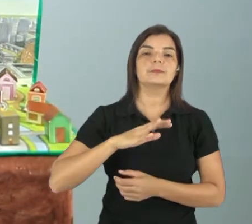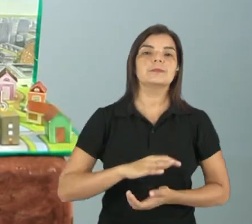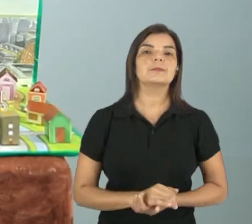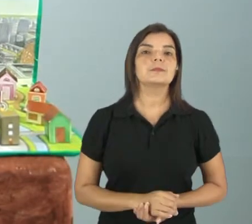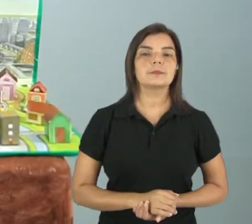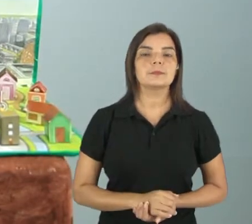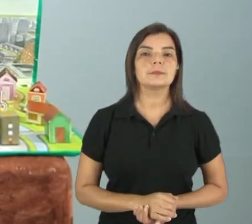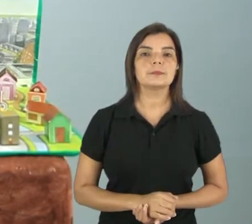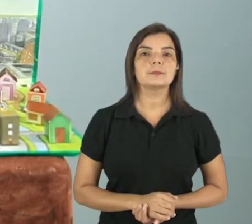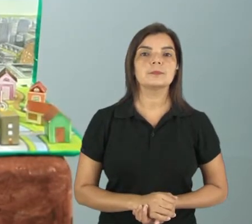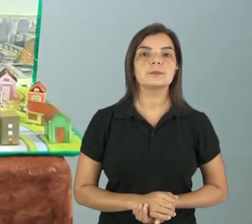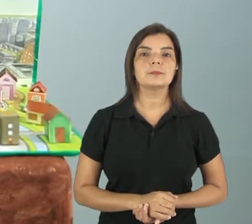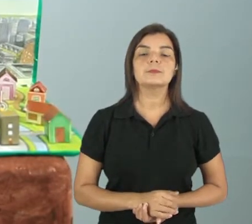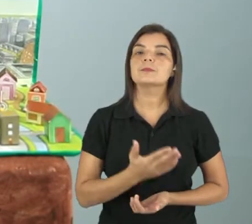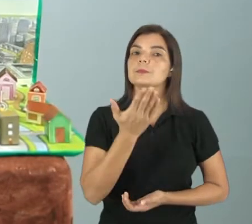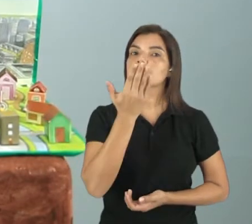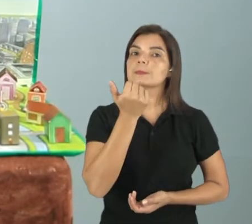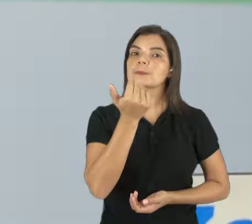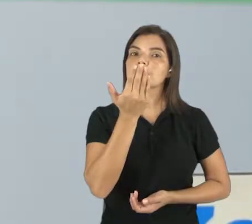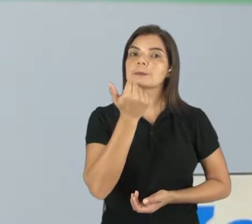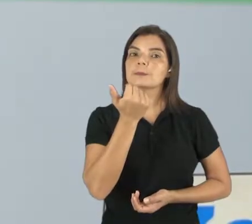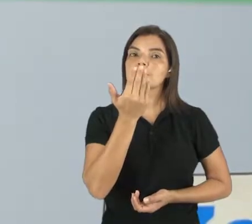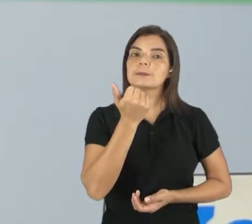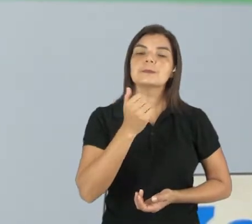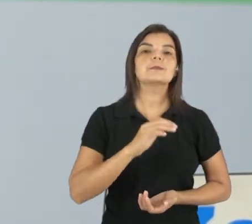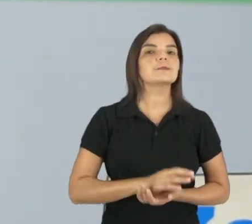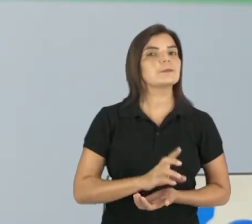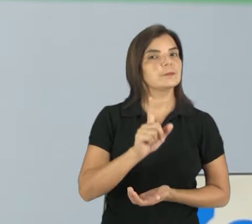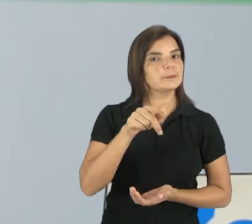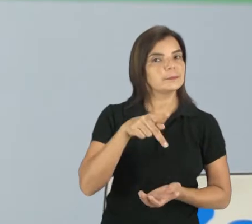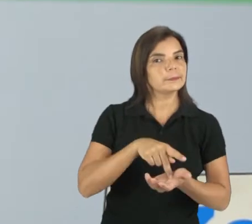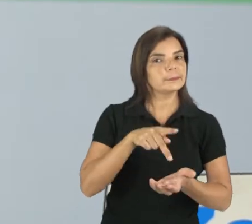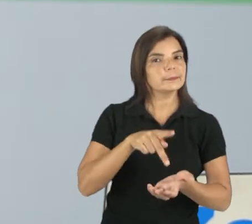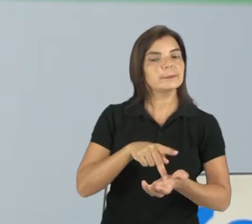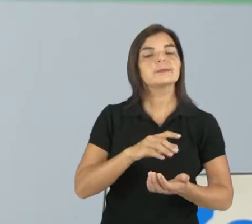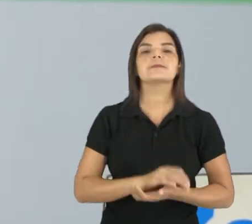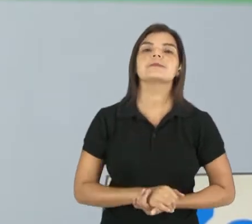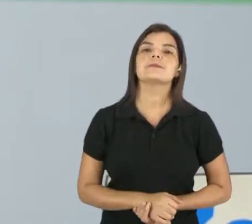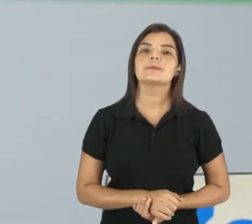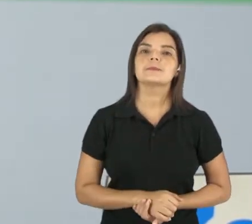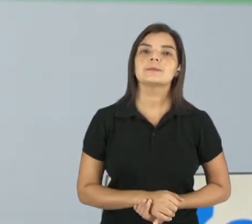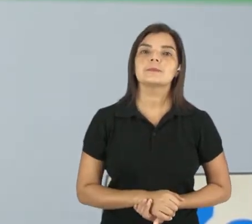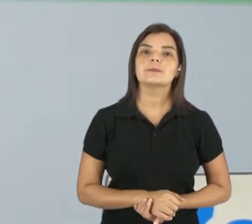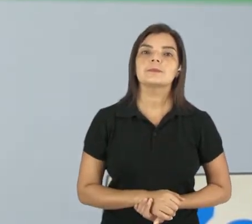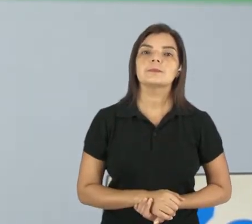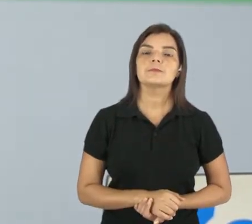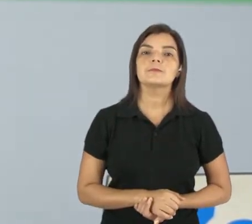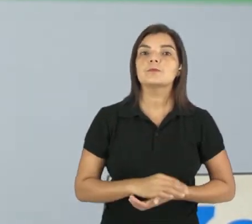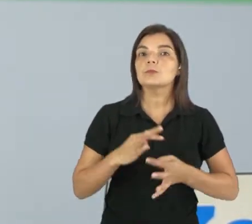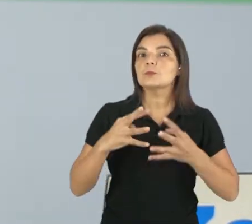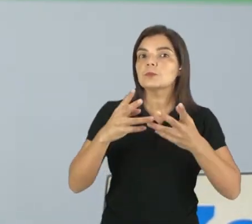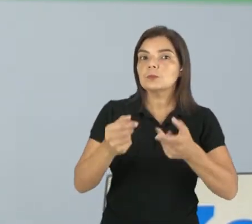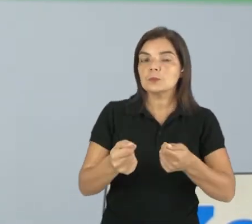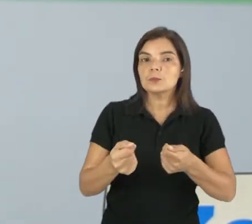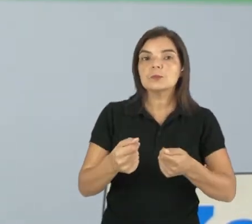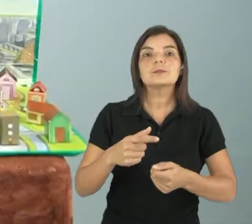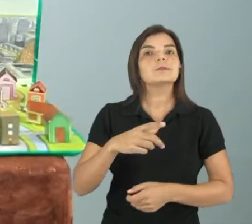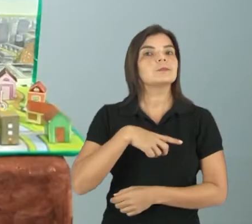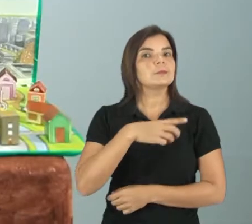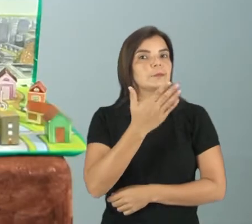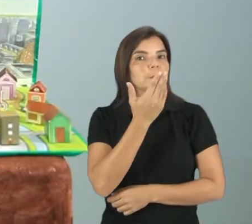a maior parte da nossa alimentação, não é mesmo? Isso mesmo, né, tudo que nós